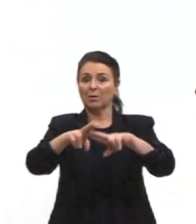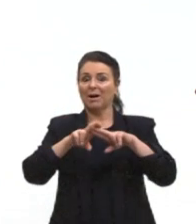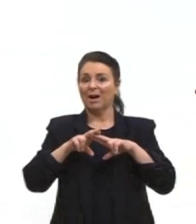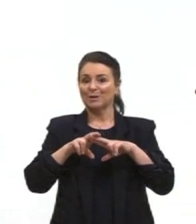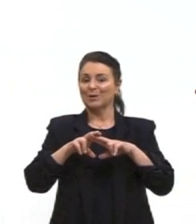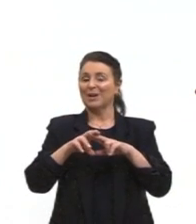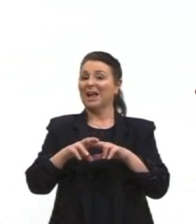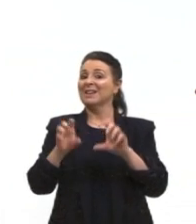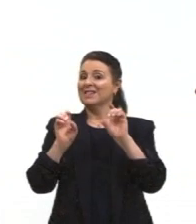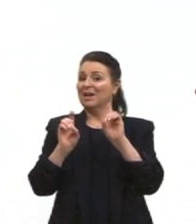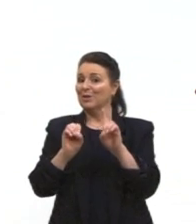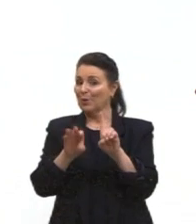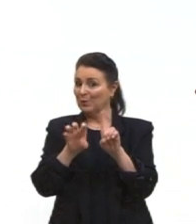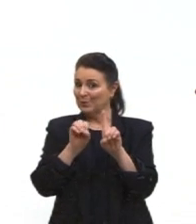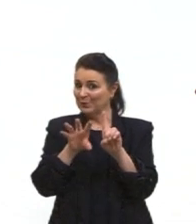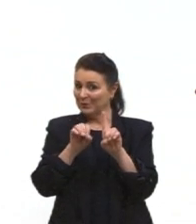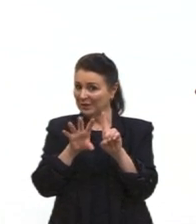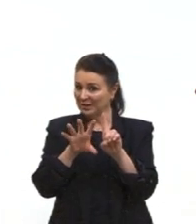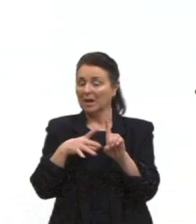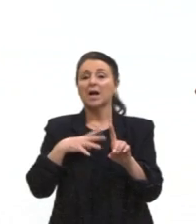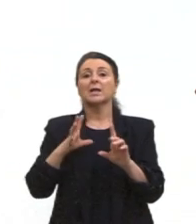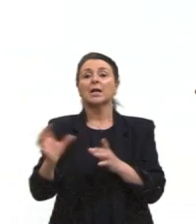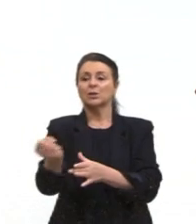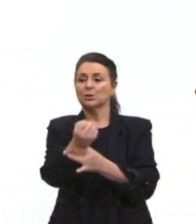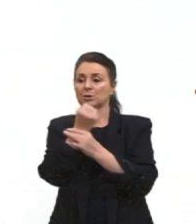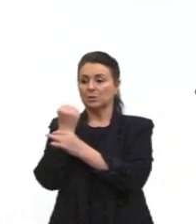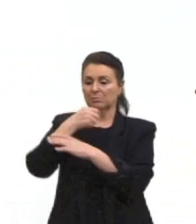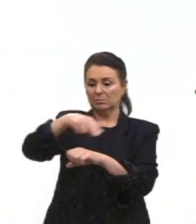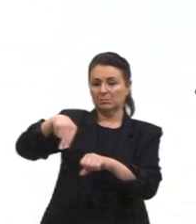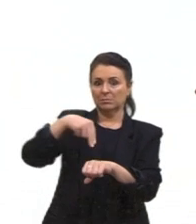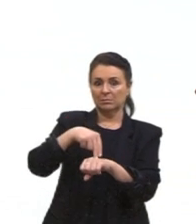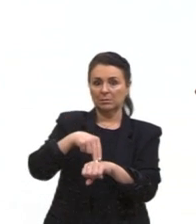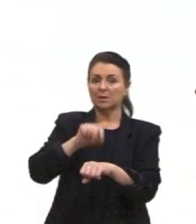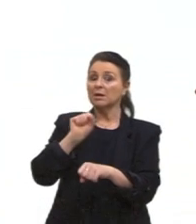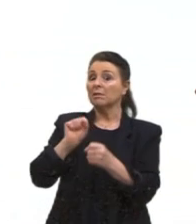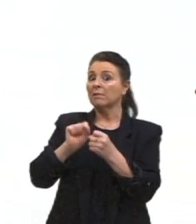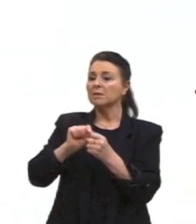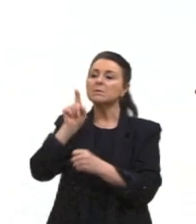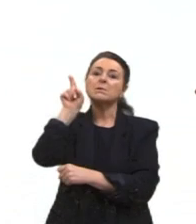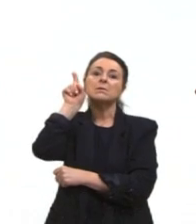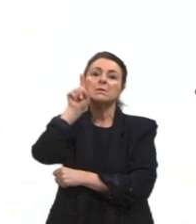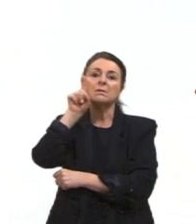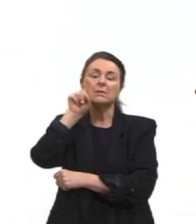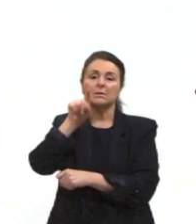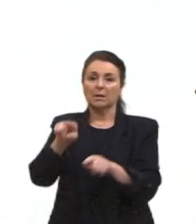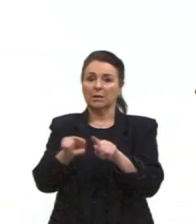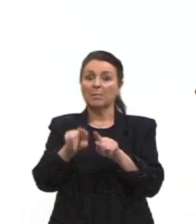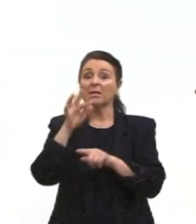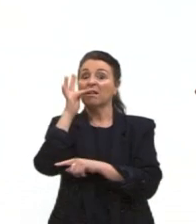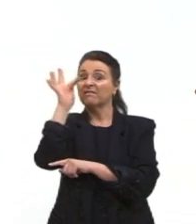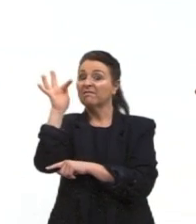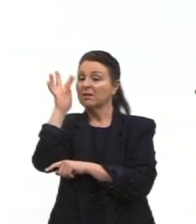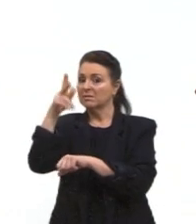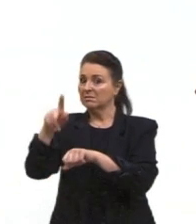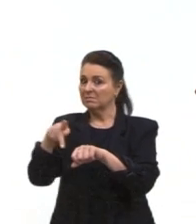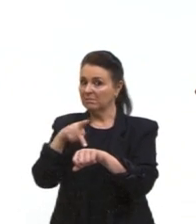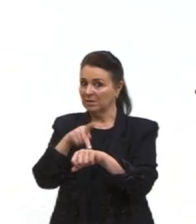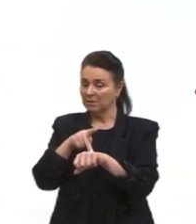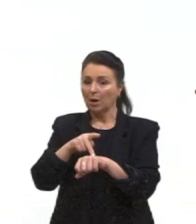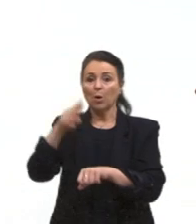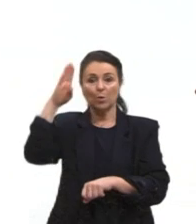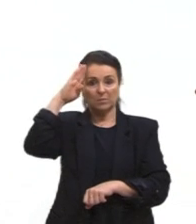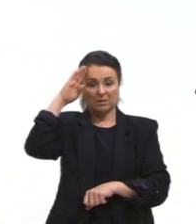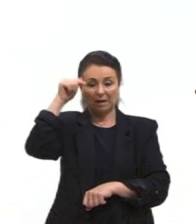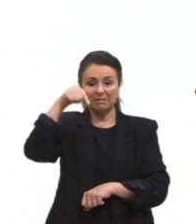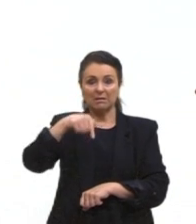nacional, que foi uma doutrina que foi elaborada lá nos Estados Unidos, um pouquinho também na França. Os militares daqui foram